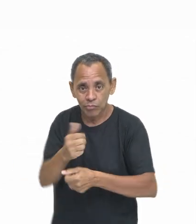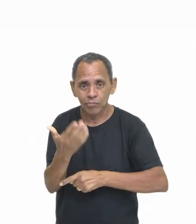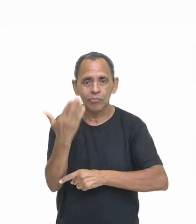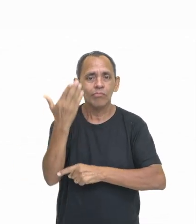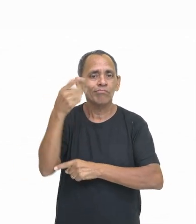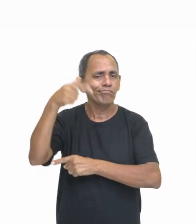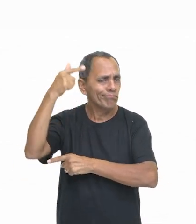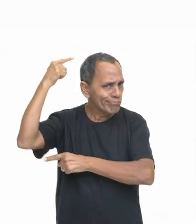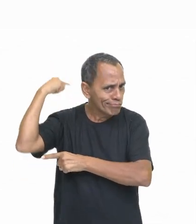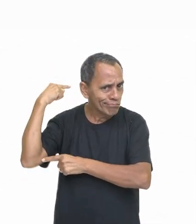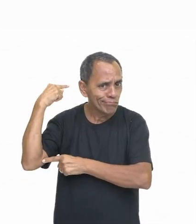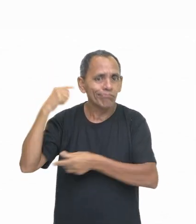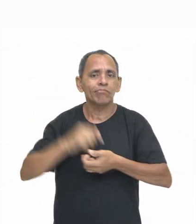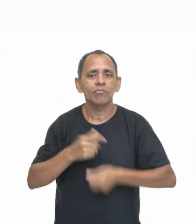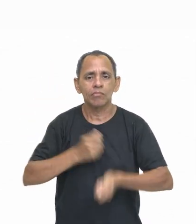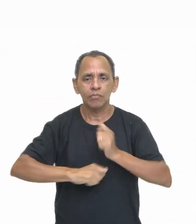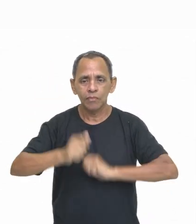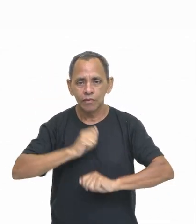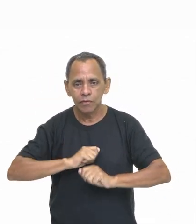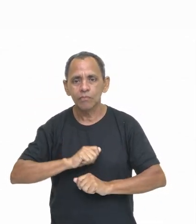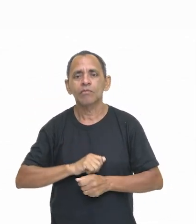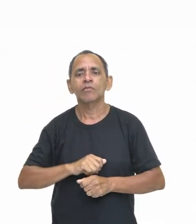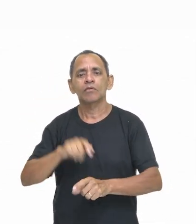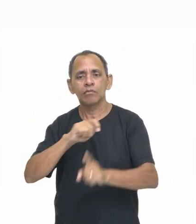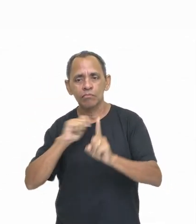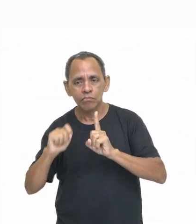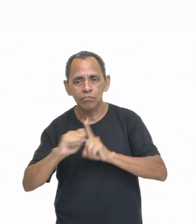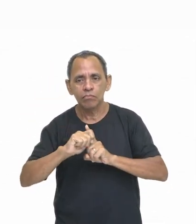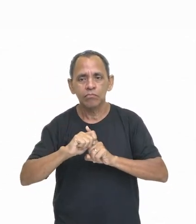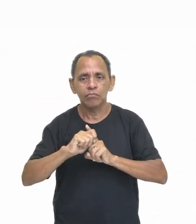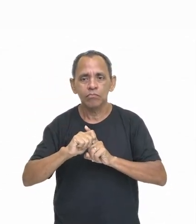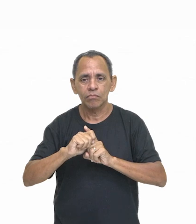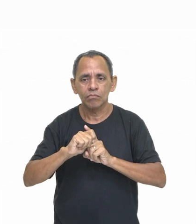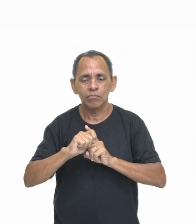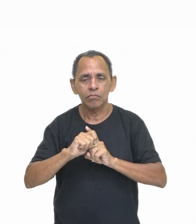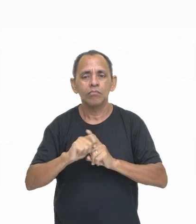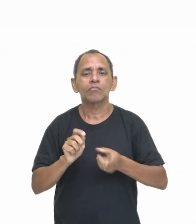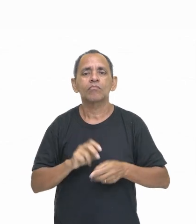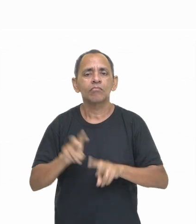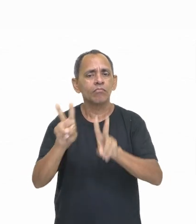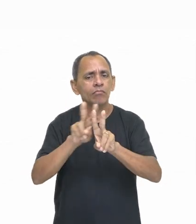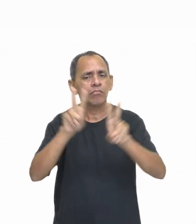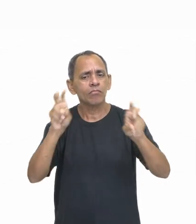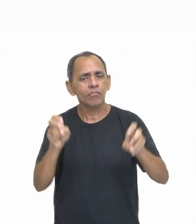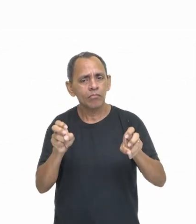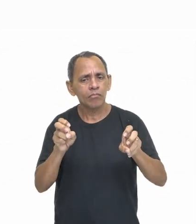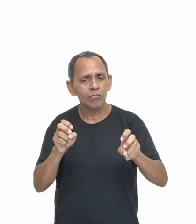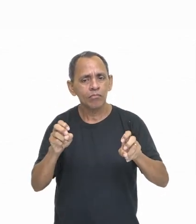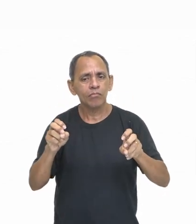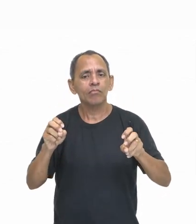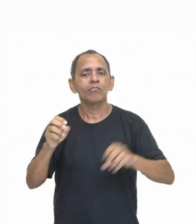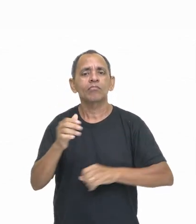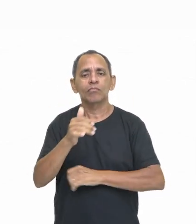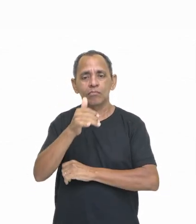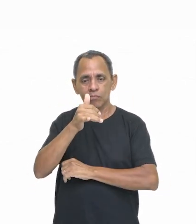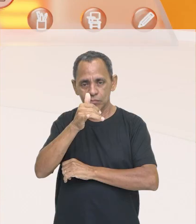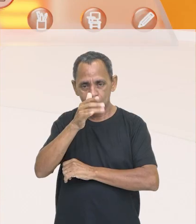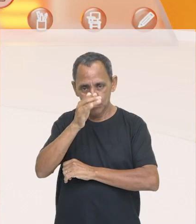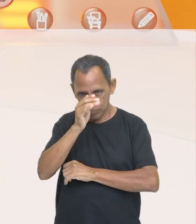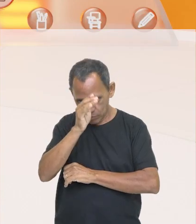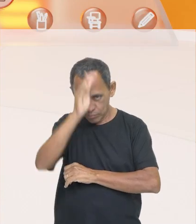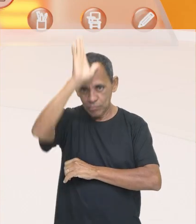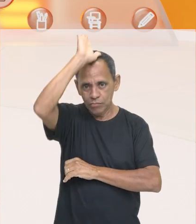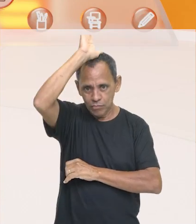O mundo antigo, economia e sociedade. Mas nós vamos ver especificamente Roma. Então, meus